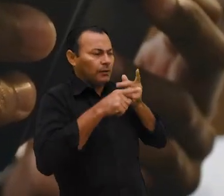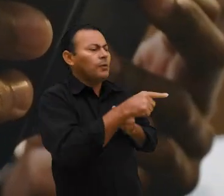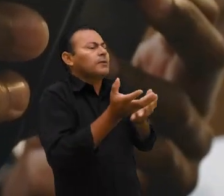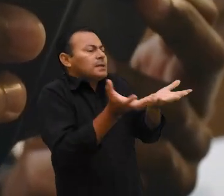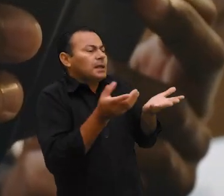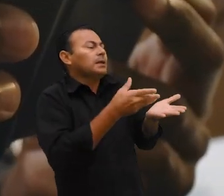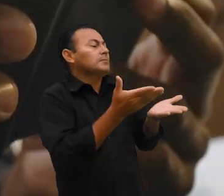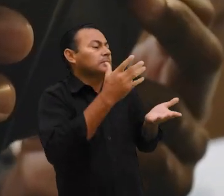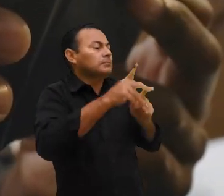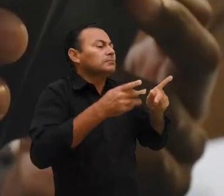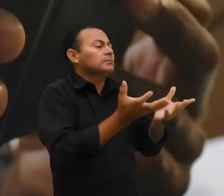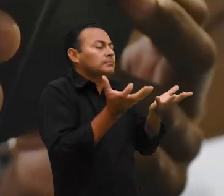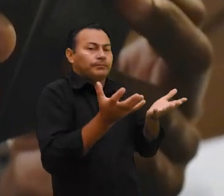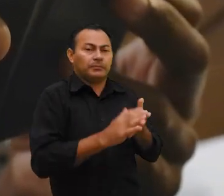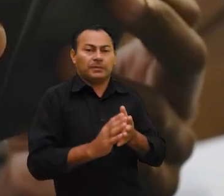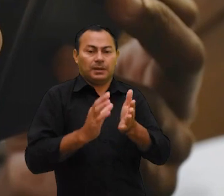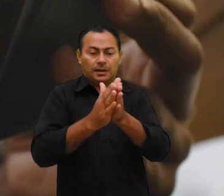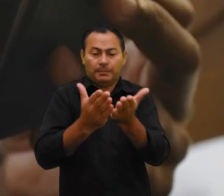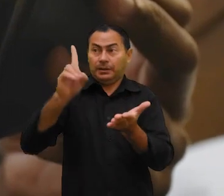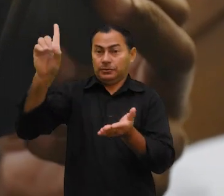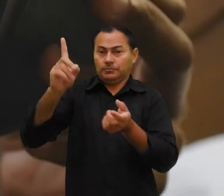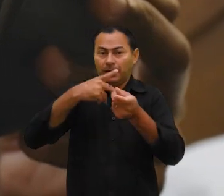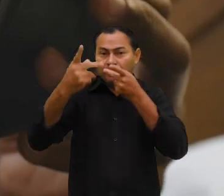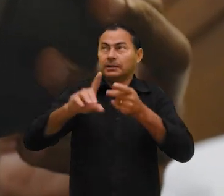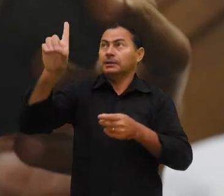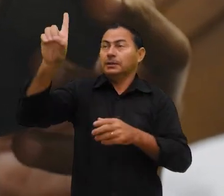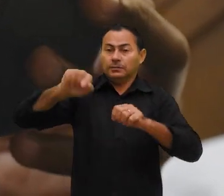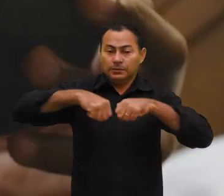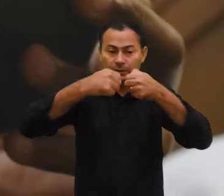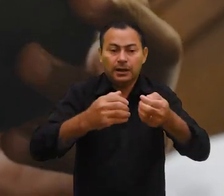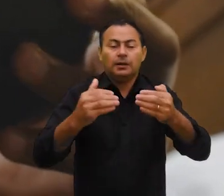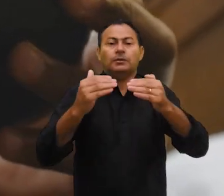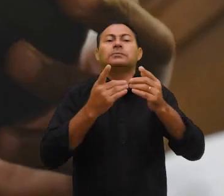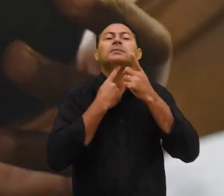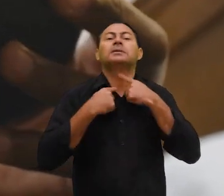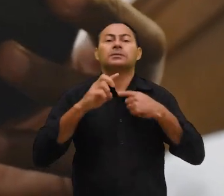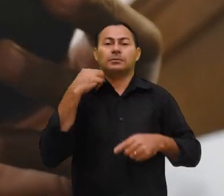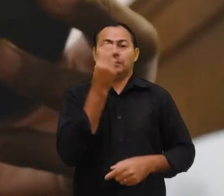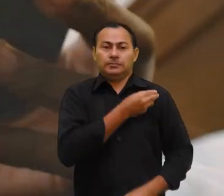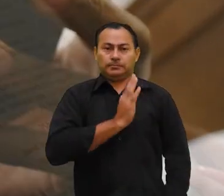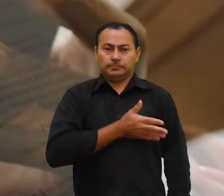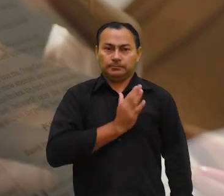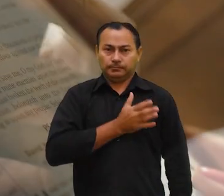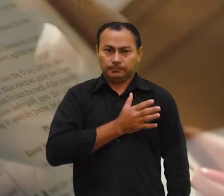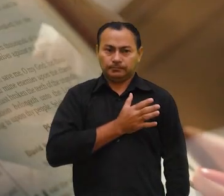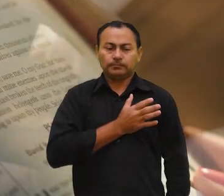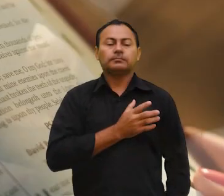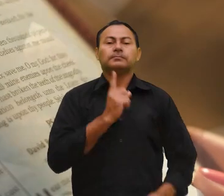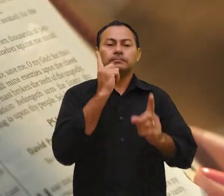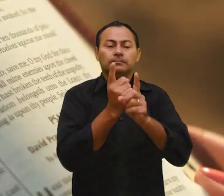O que vocês querem, hein? As Escrituras afirmam que Deus nos dará conforme o desejo do nosso coração.